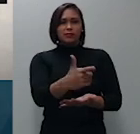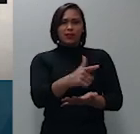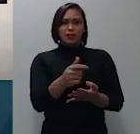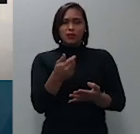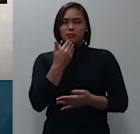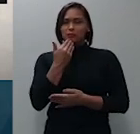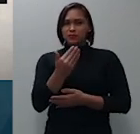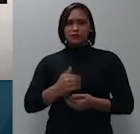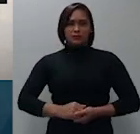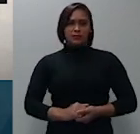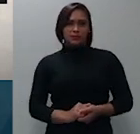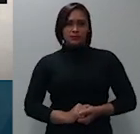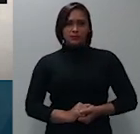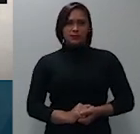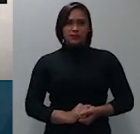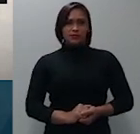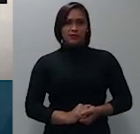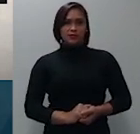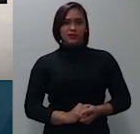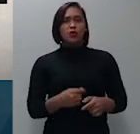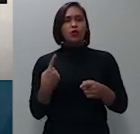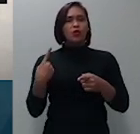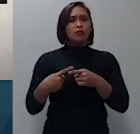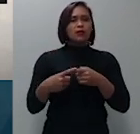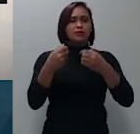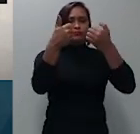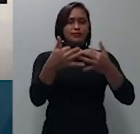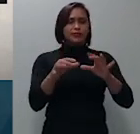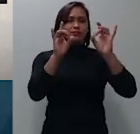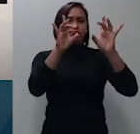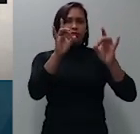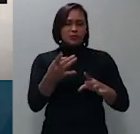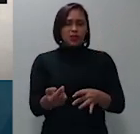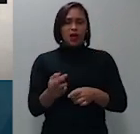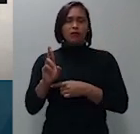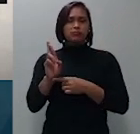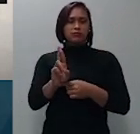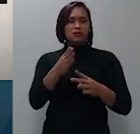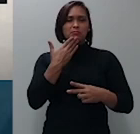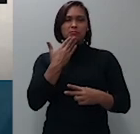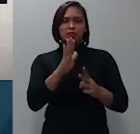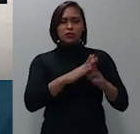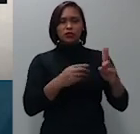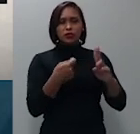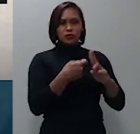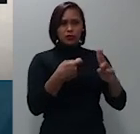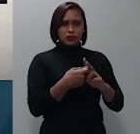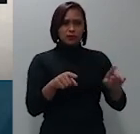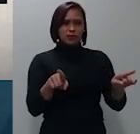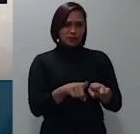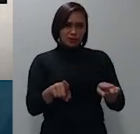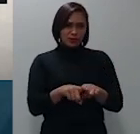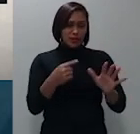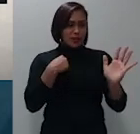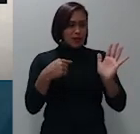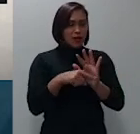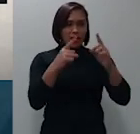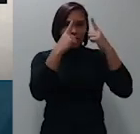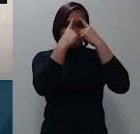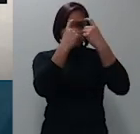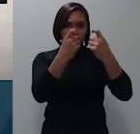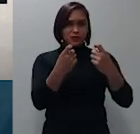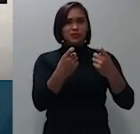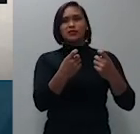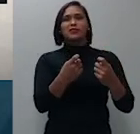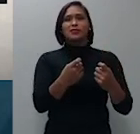nas razões do especial os recorrentes apontam além de decídio jurisprudencial violação pelo areste estadual aos